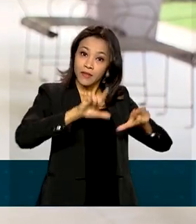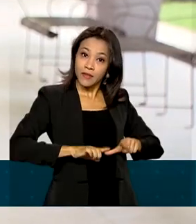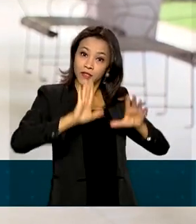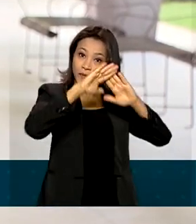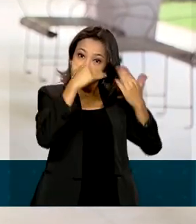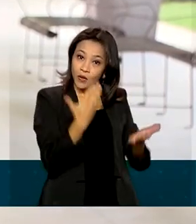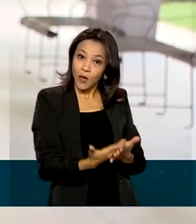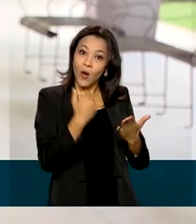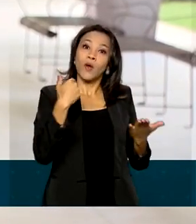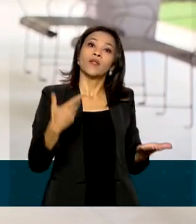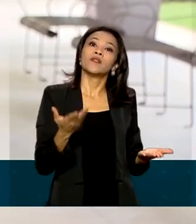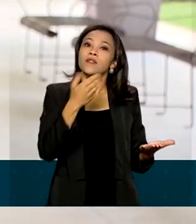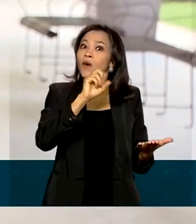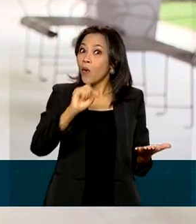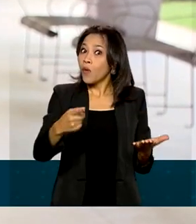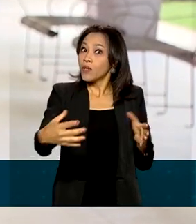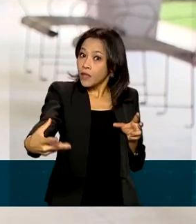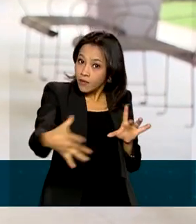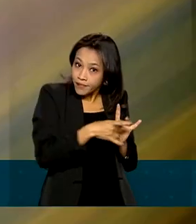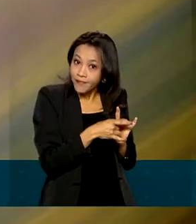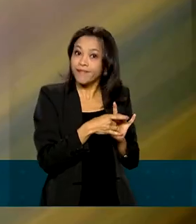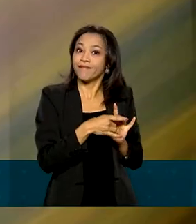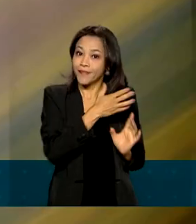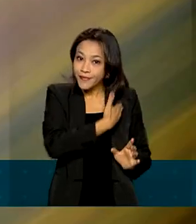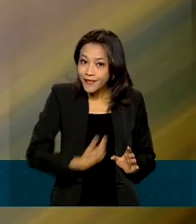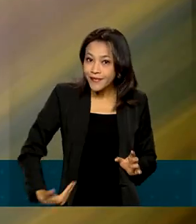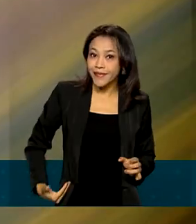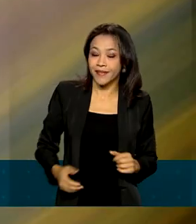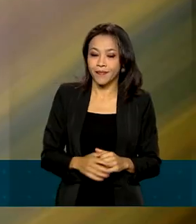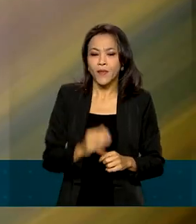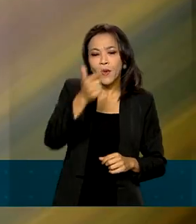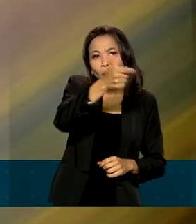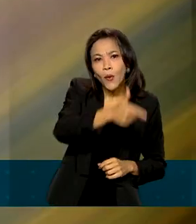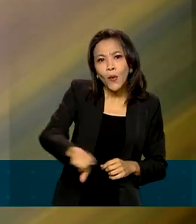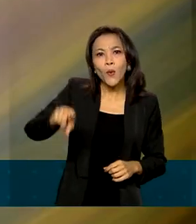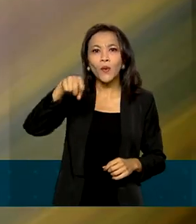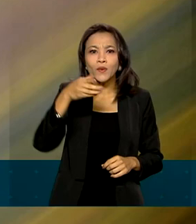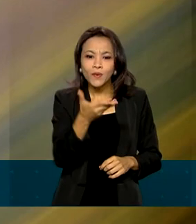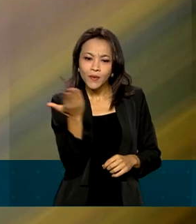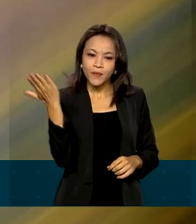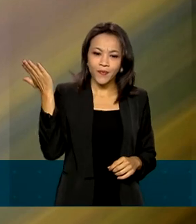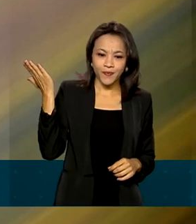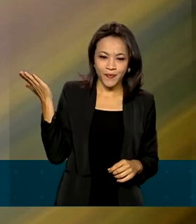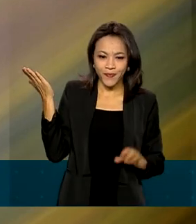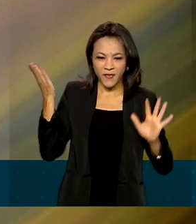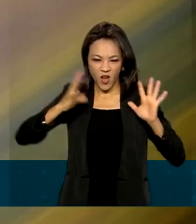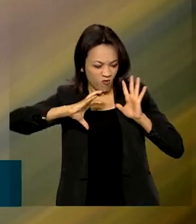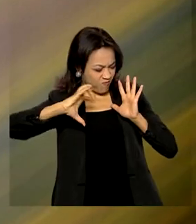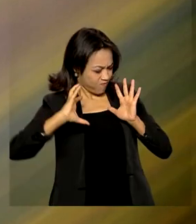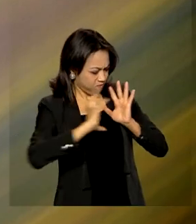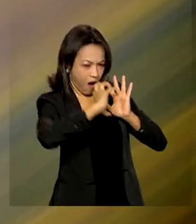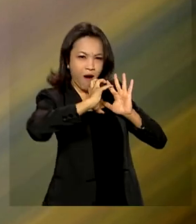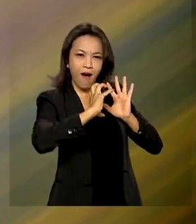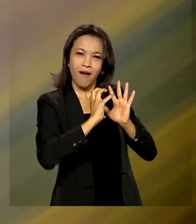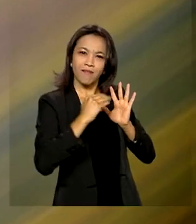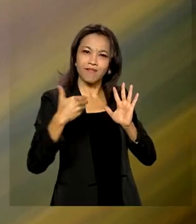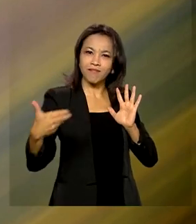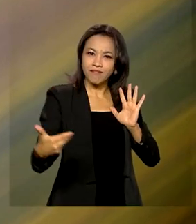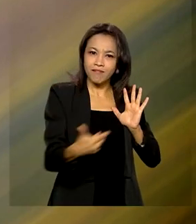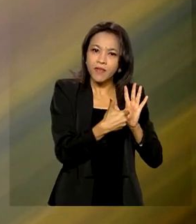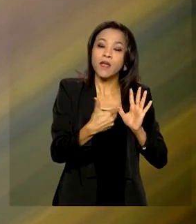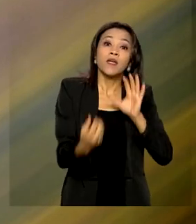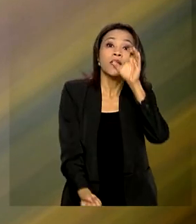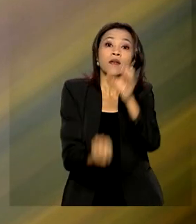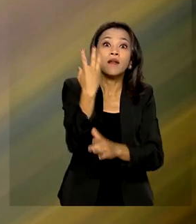oficiais ou credenciadas. Outro símbolo da nossa nação é o brasão da república, que foi